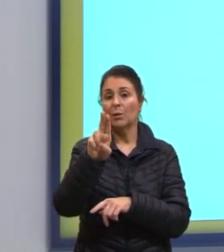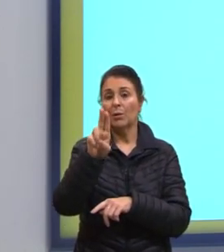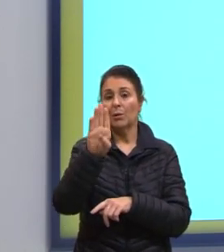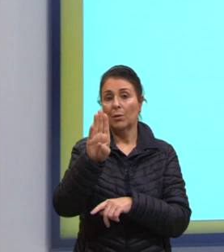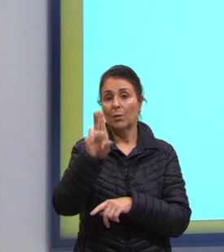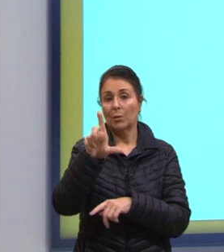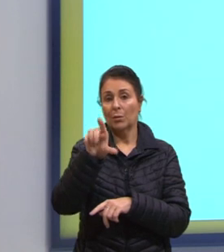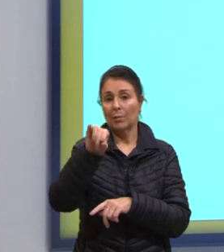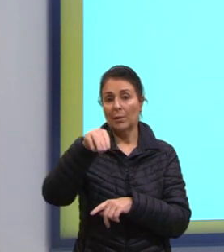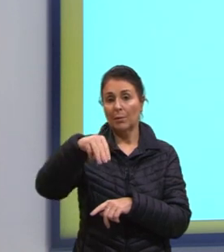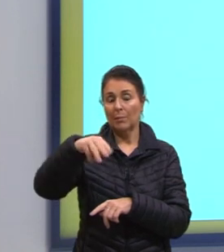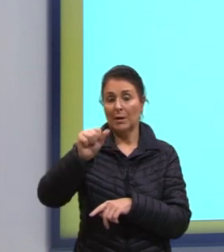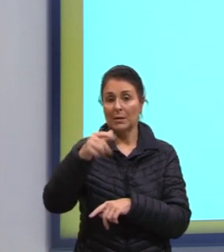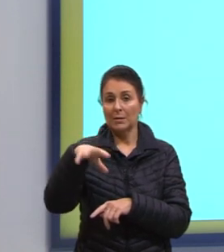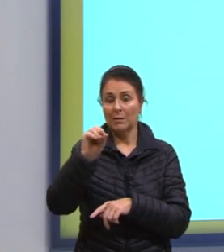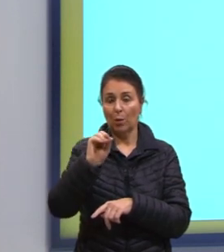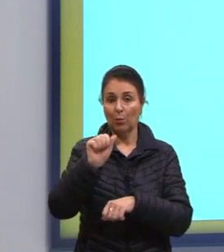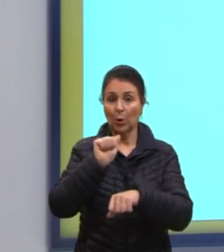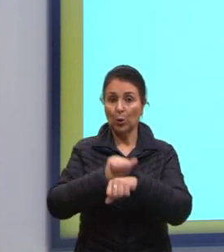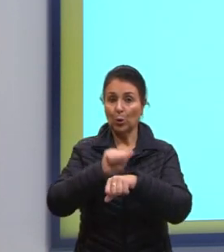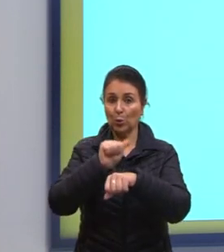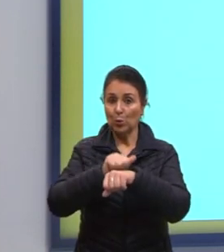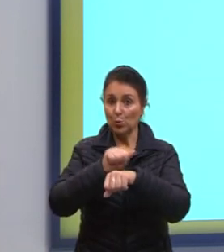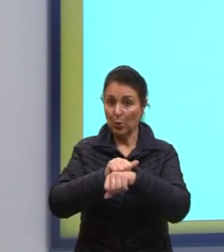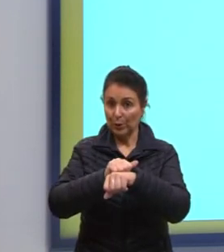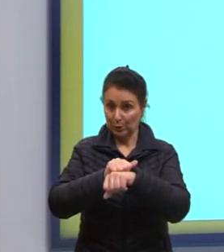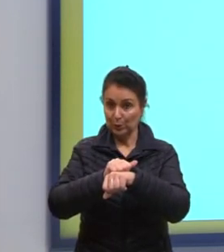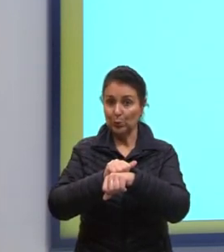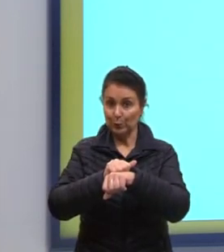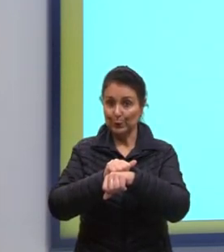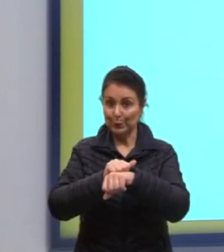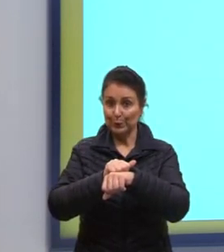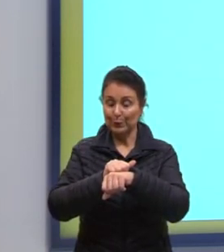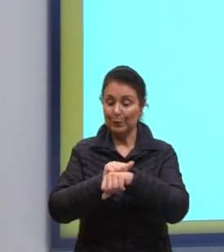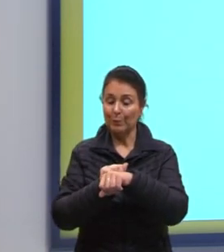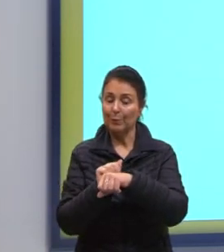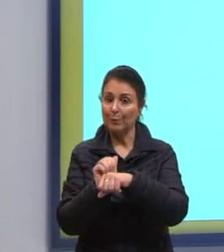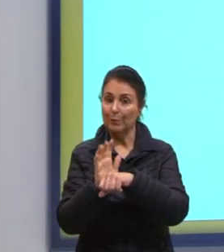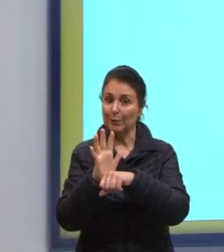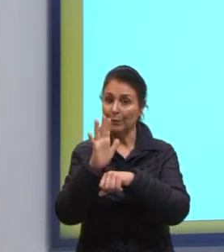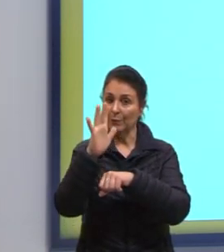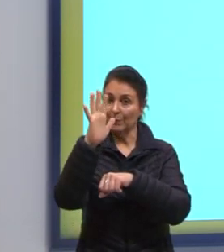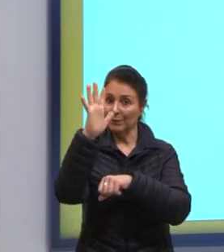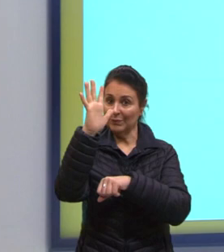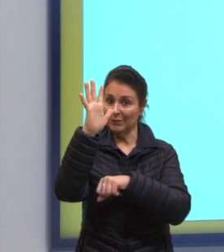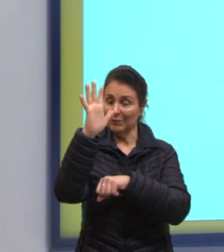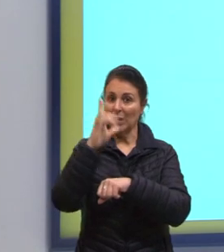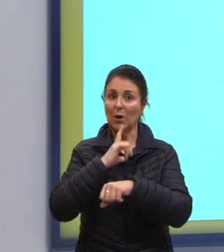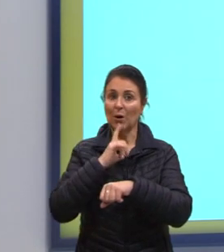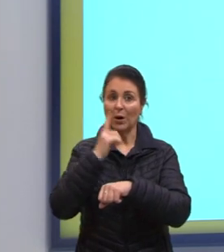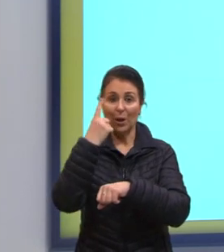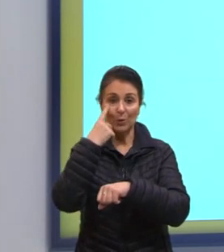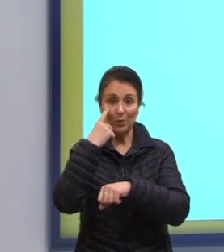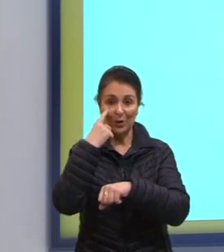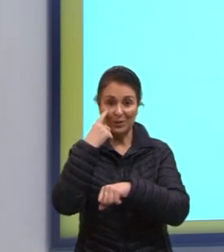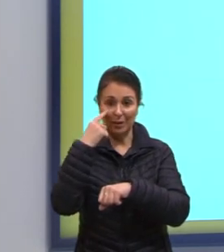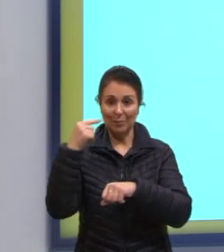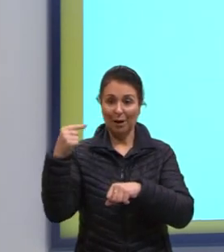Que é a passagem, então, do sólido para o gasoso. Ou do gasoso para o sólido. Então, a gente tem a flechinha aqui dos dois lados.